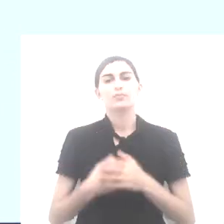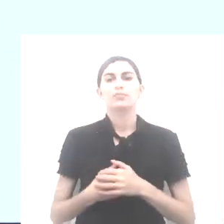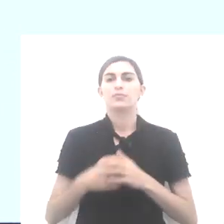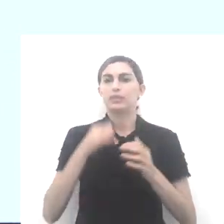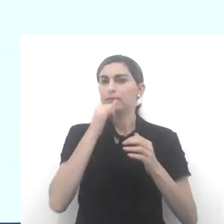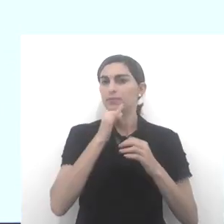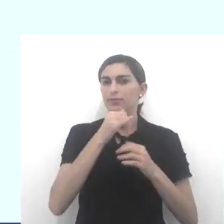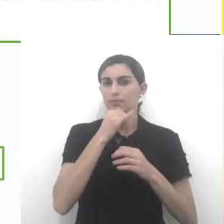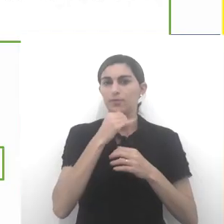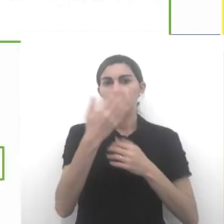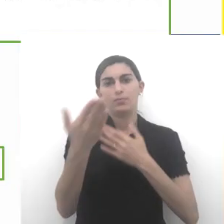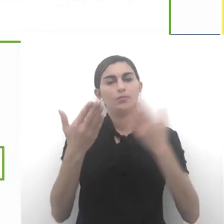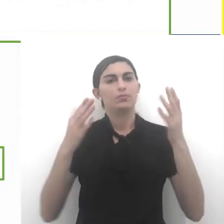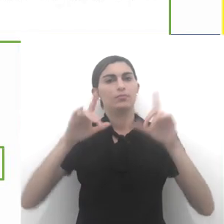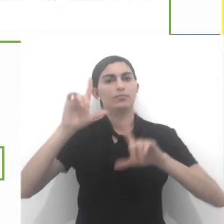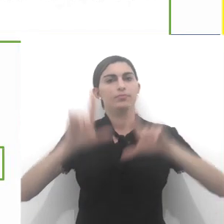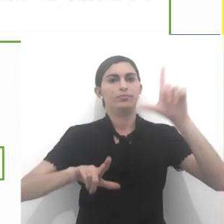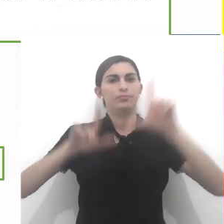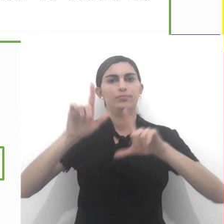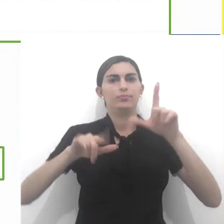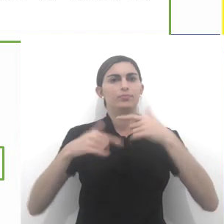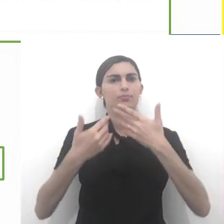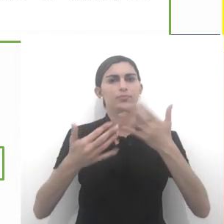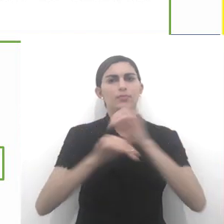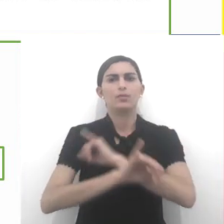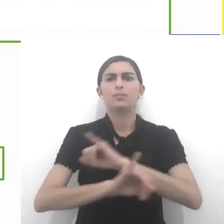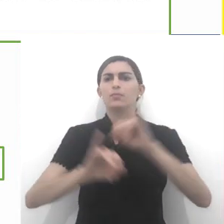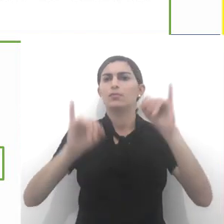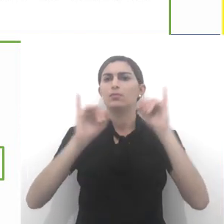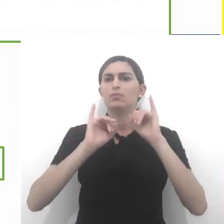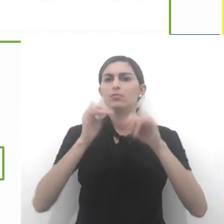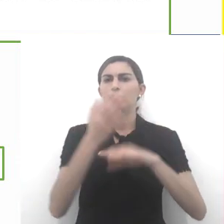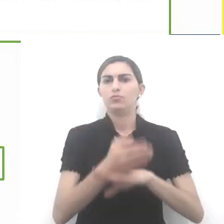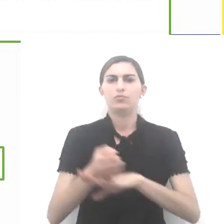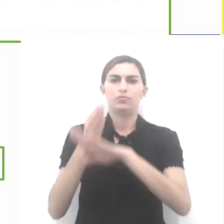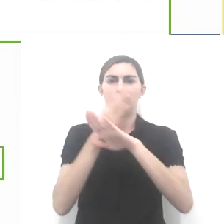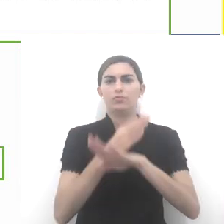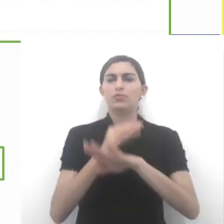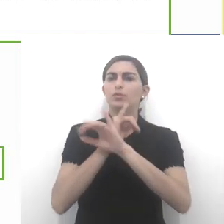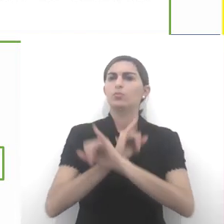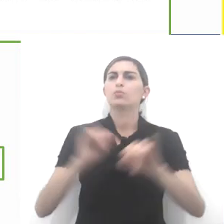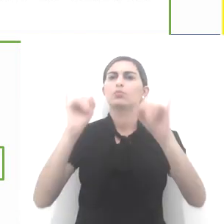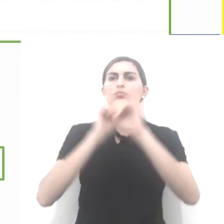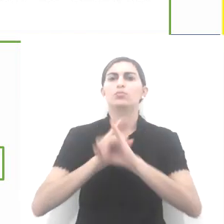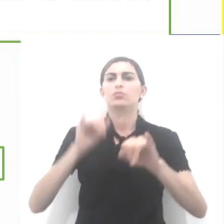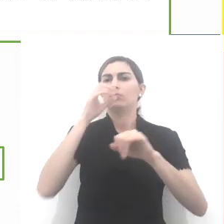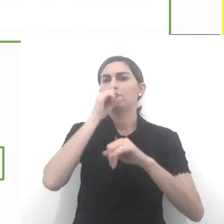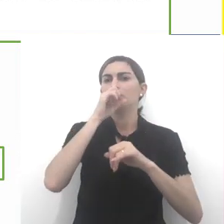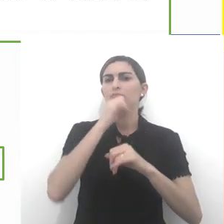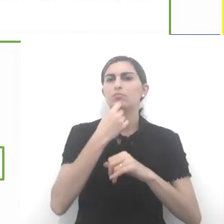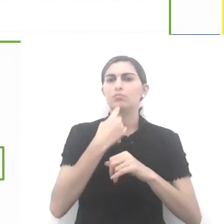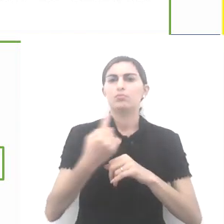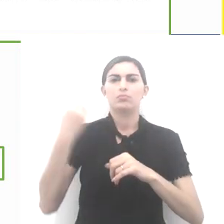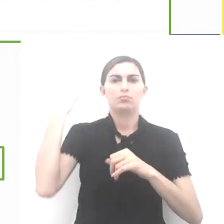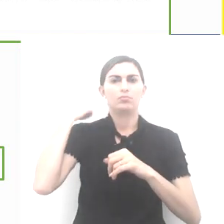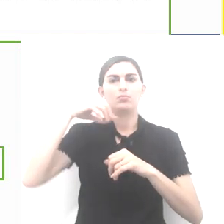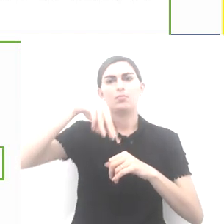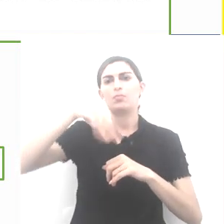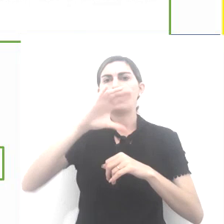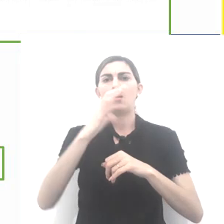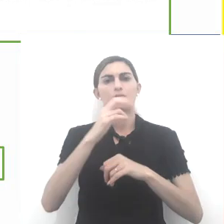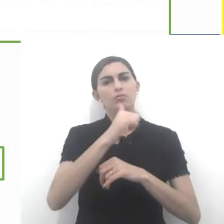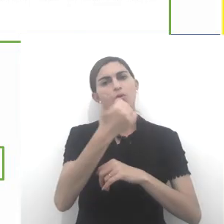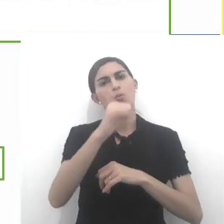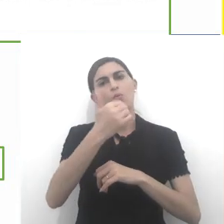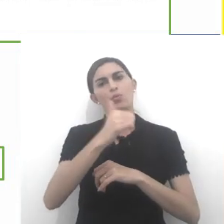neste exemplo, como há na tela. Em uma mensagem, em um vídeo, divulgada neste sábado, que foi, no caso, em